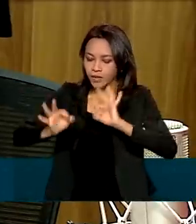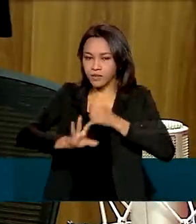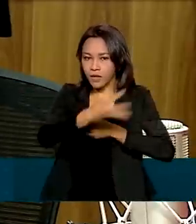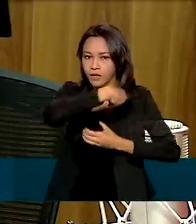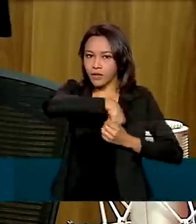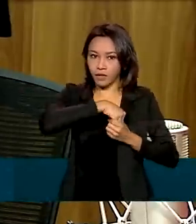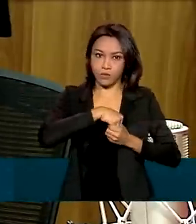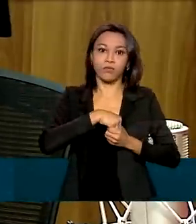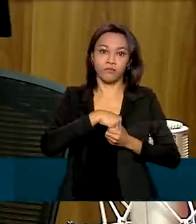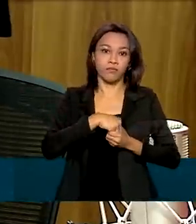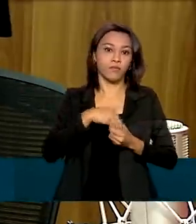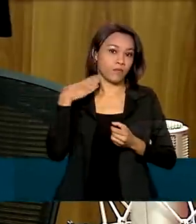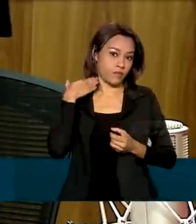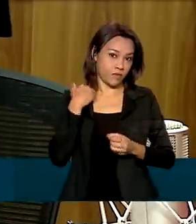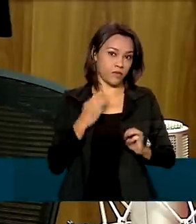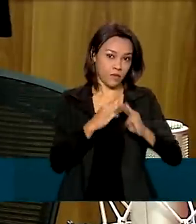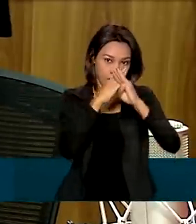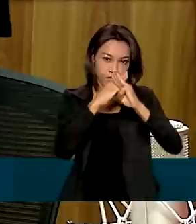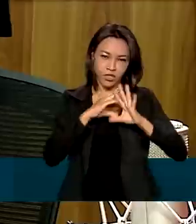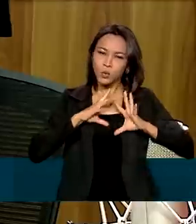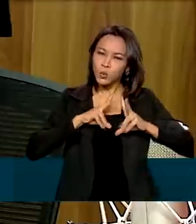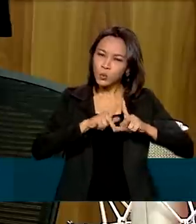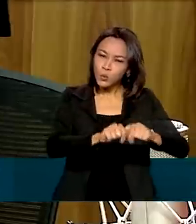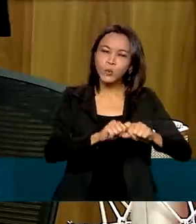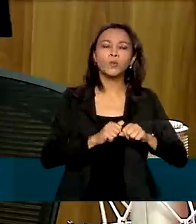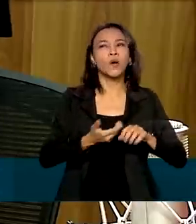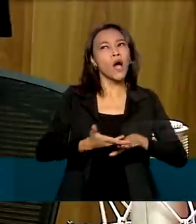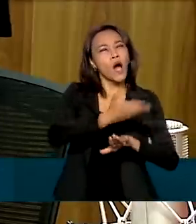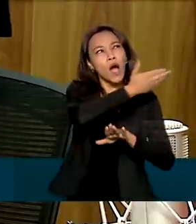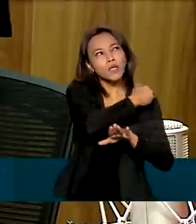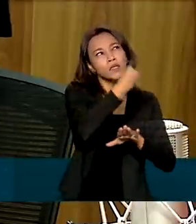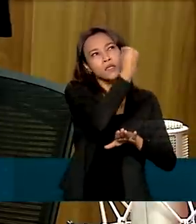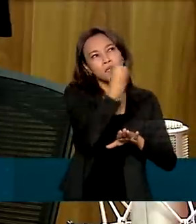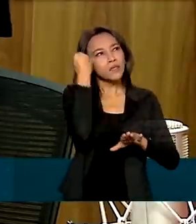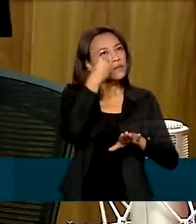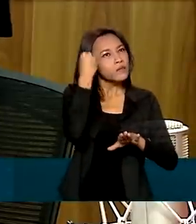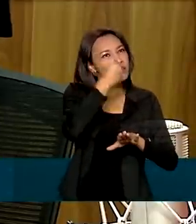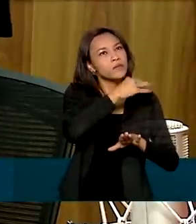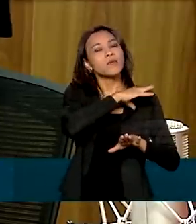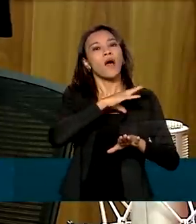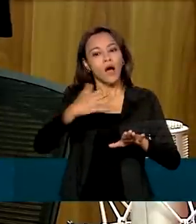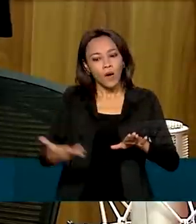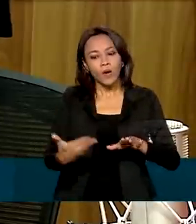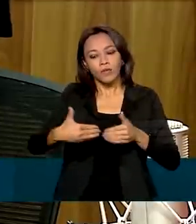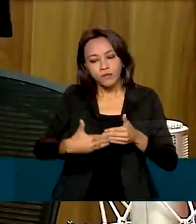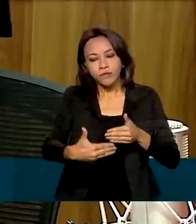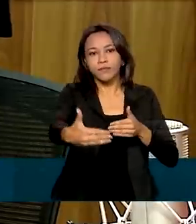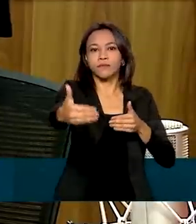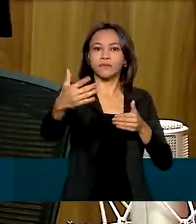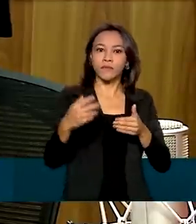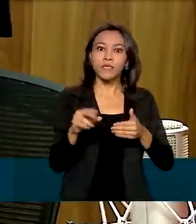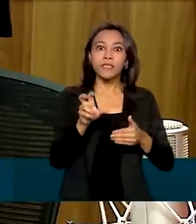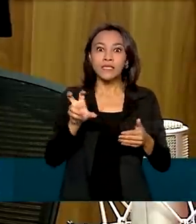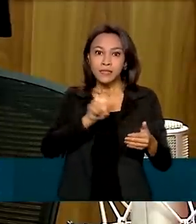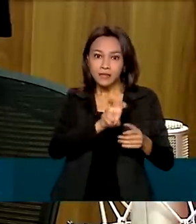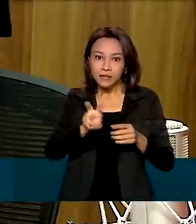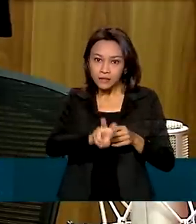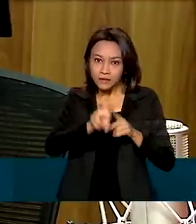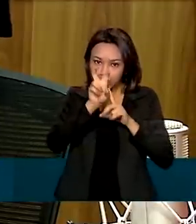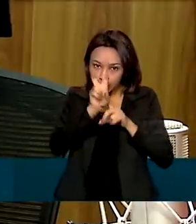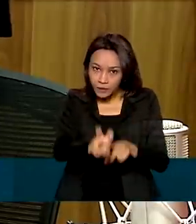feito pela Caixa, aproveitando tudo o que nós já realizamos e neste momento estamos pagando 56